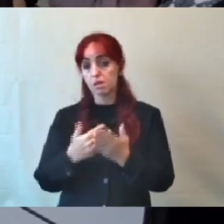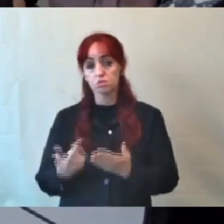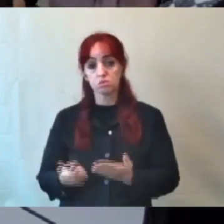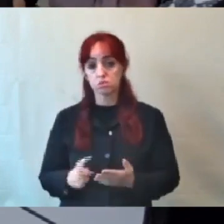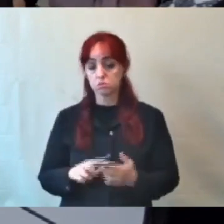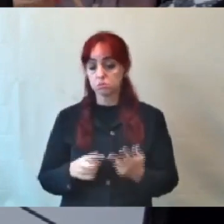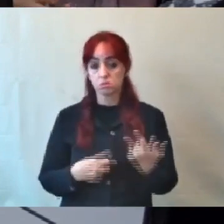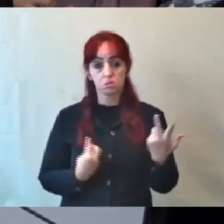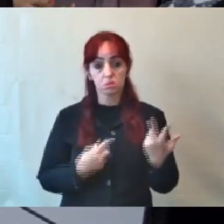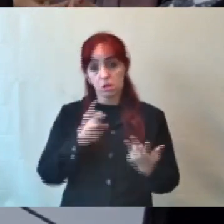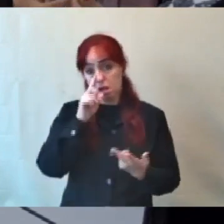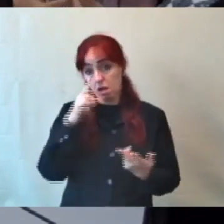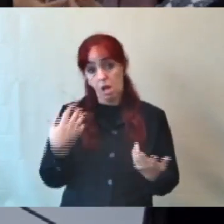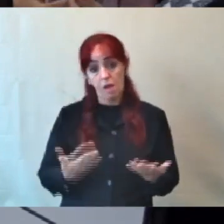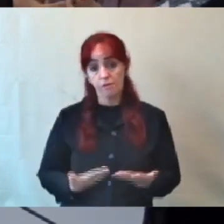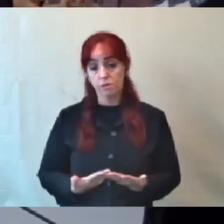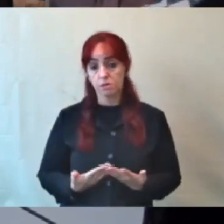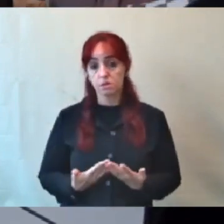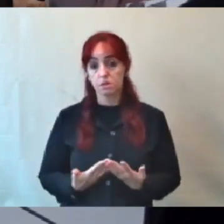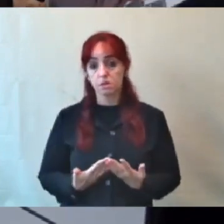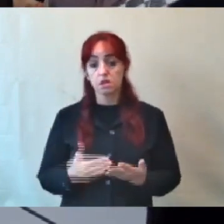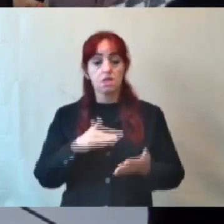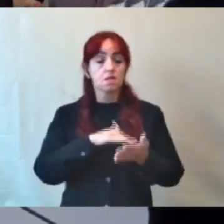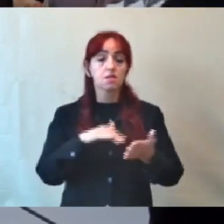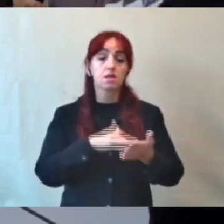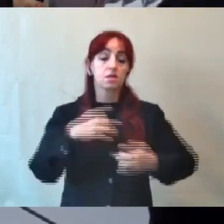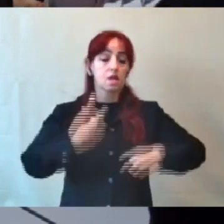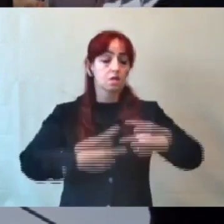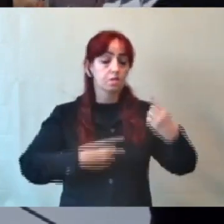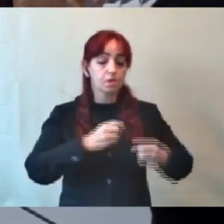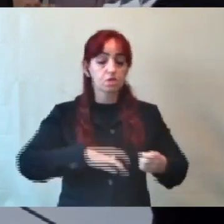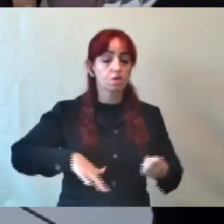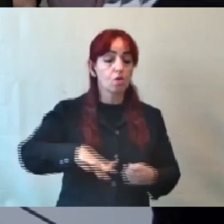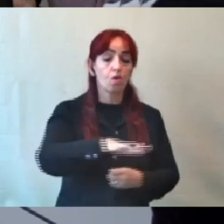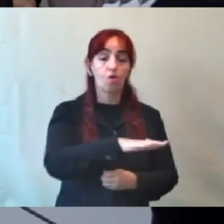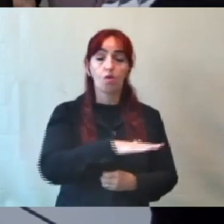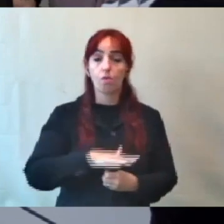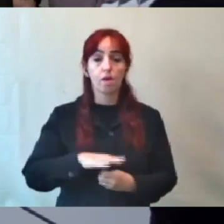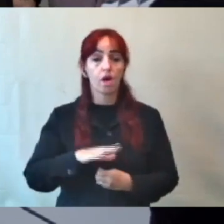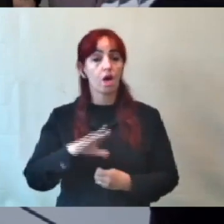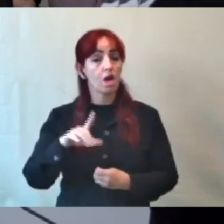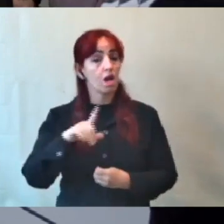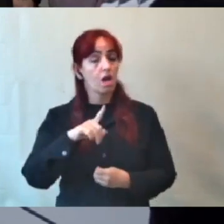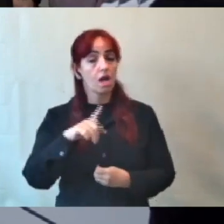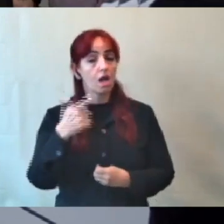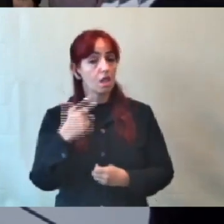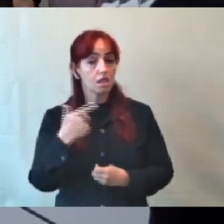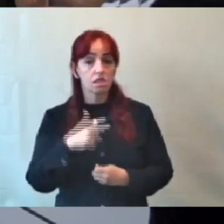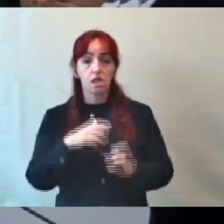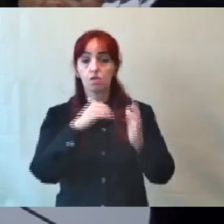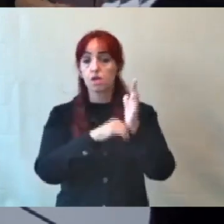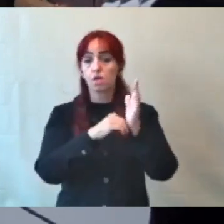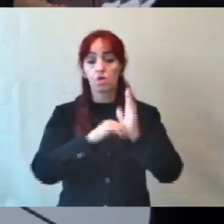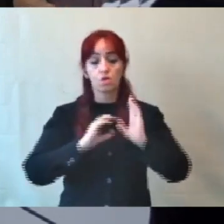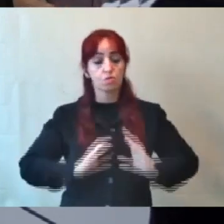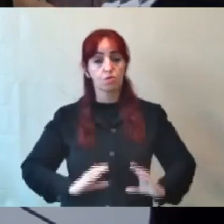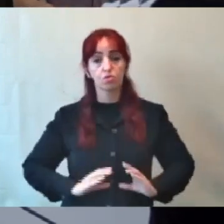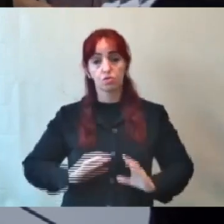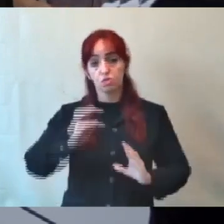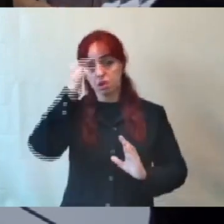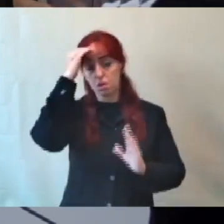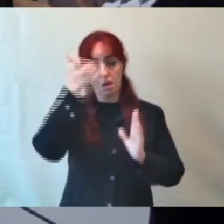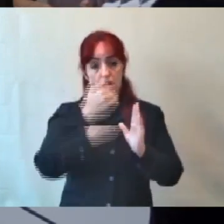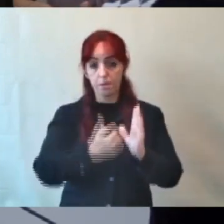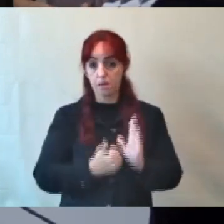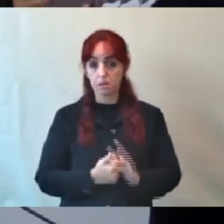grave. O secretário de Política Urbana não levar a comissão do Código de Posturas, de modernização do Código de Posturas, a sério. Então, eu